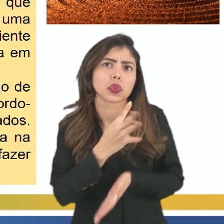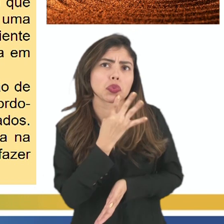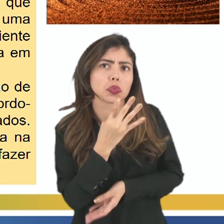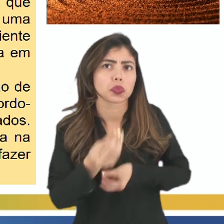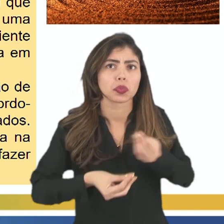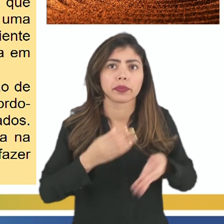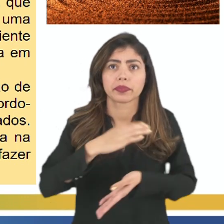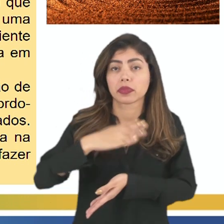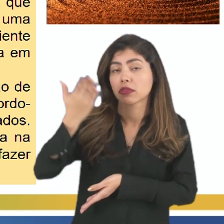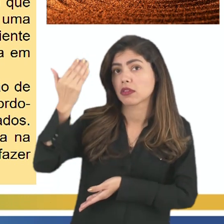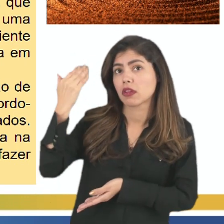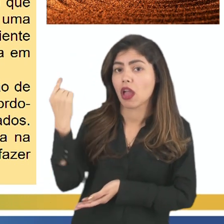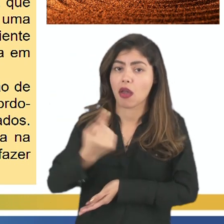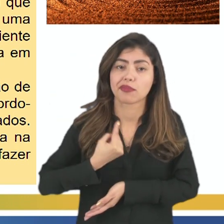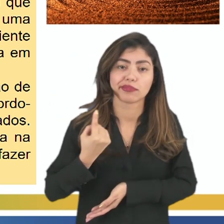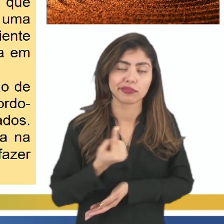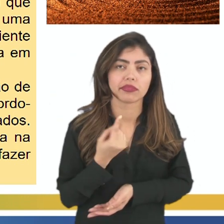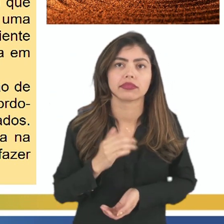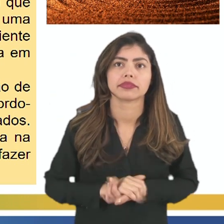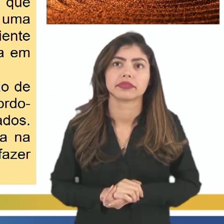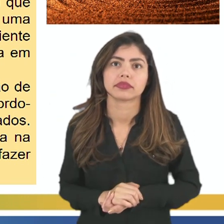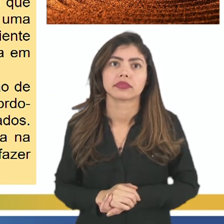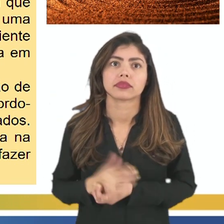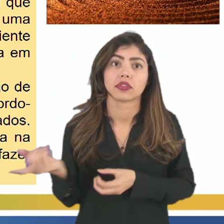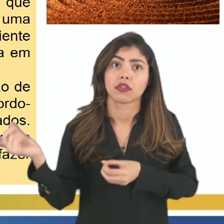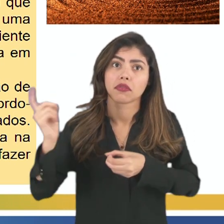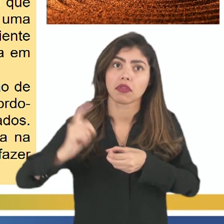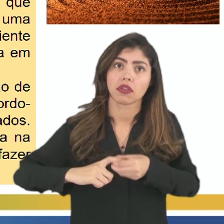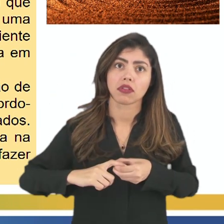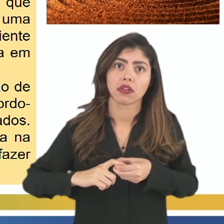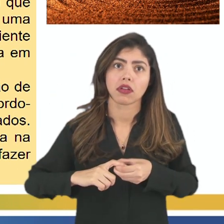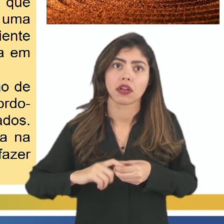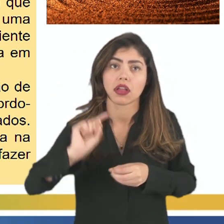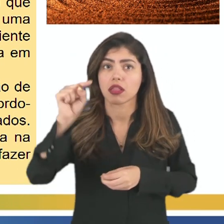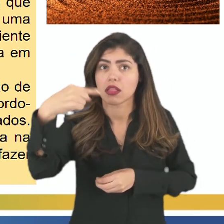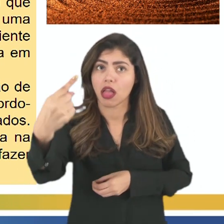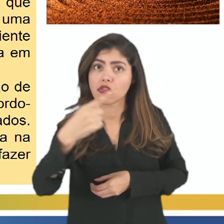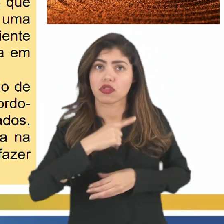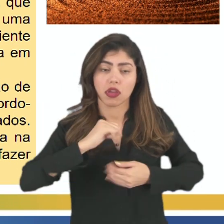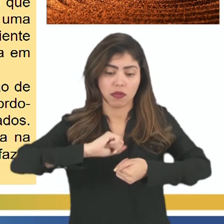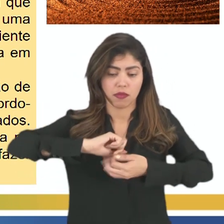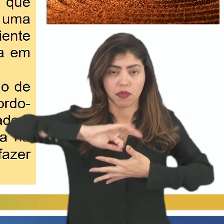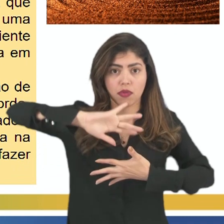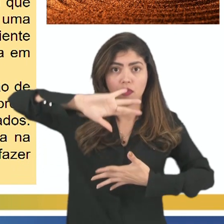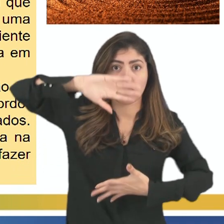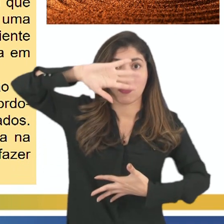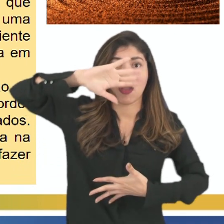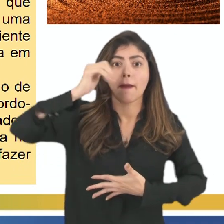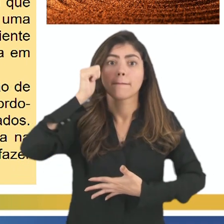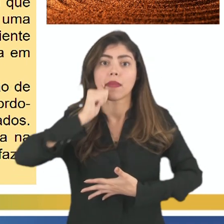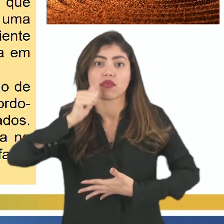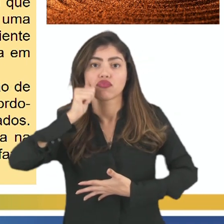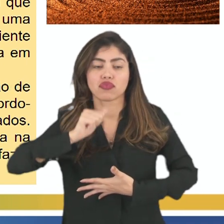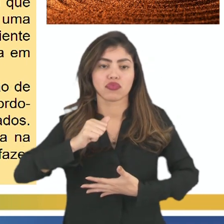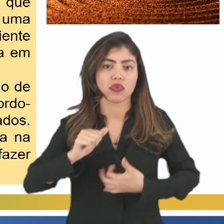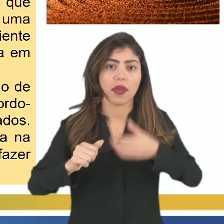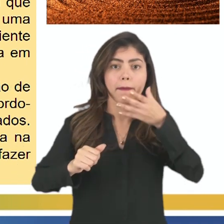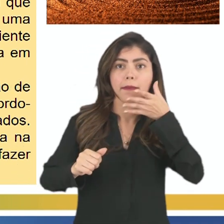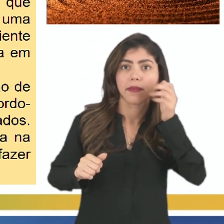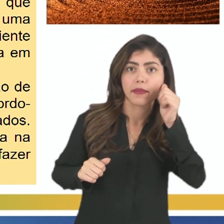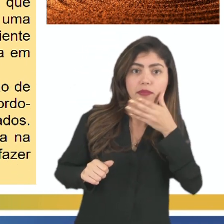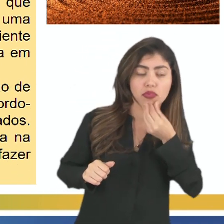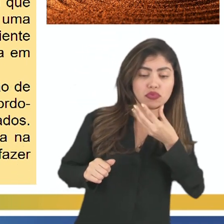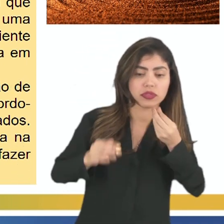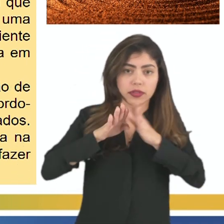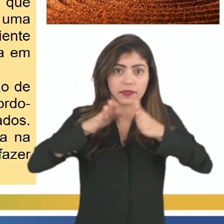cidade e antigamente a única. Recordo-me de que lá havia um muro para meninos e meninas não ficarem misturados.